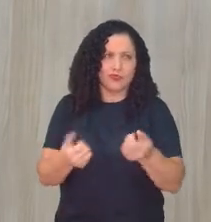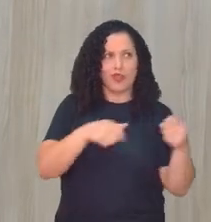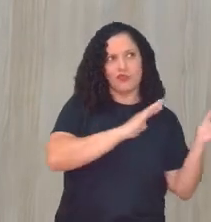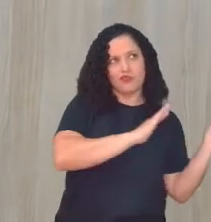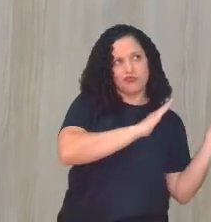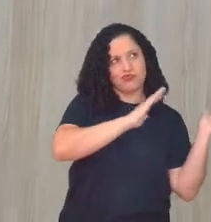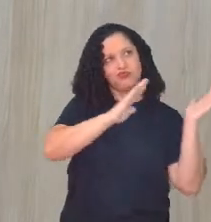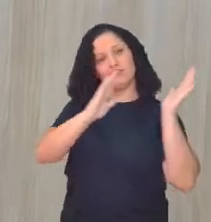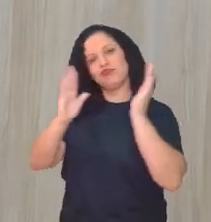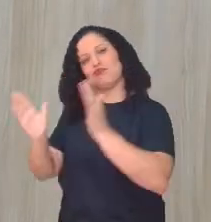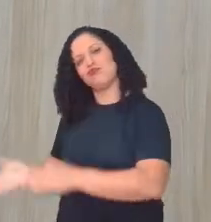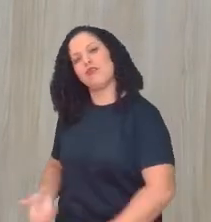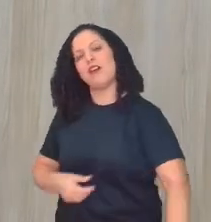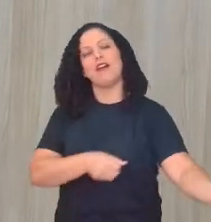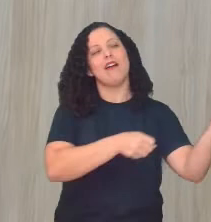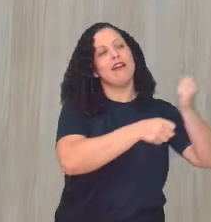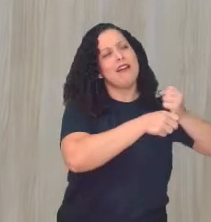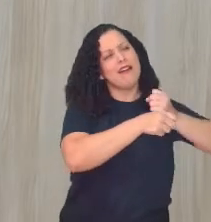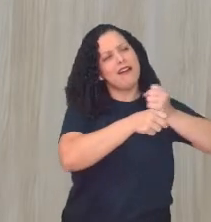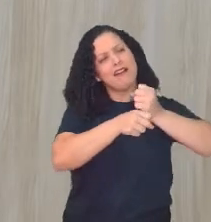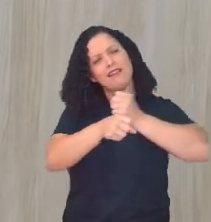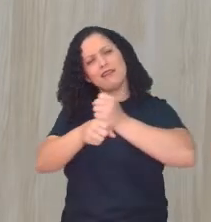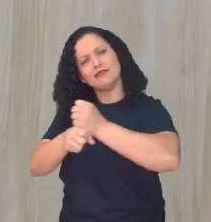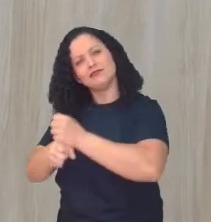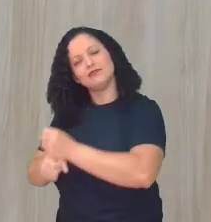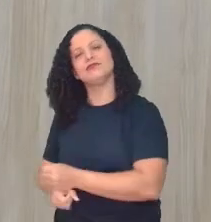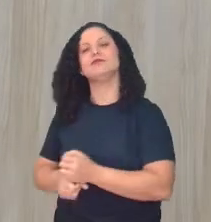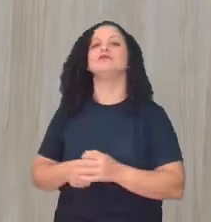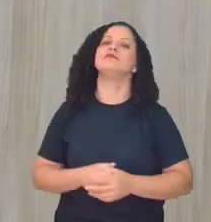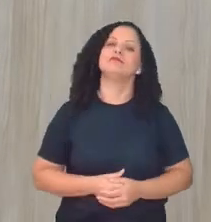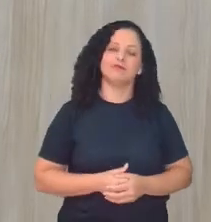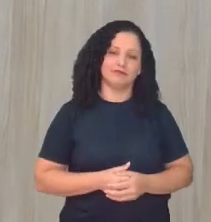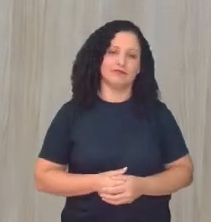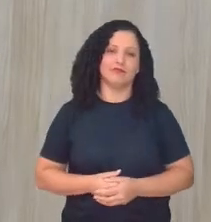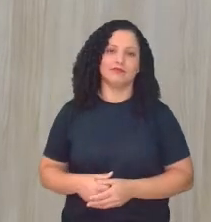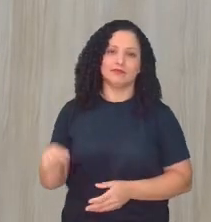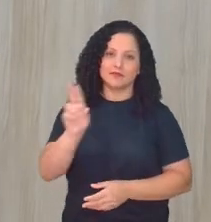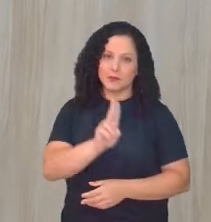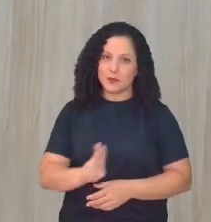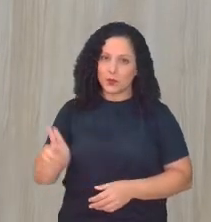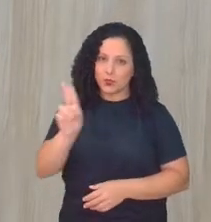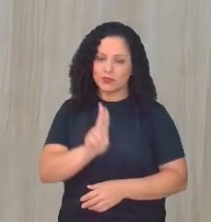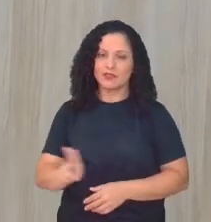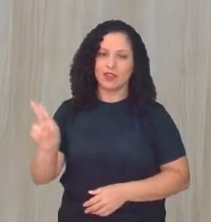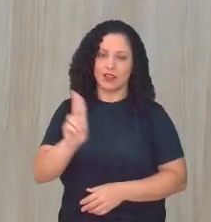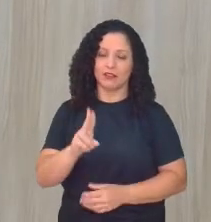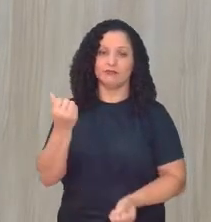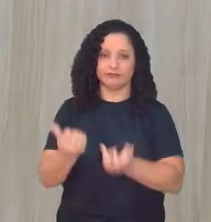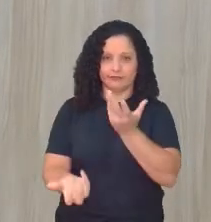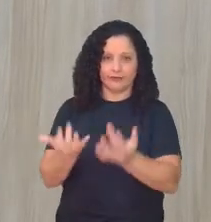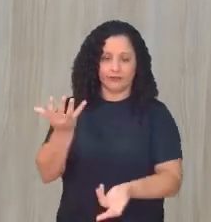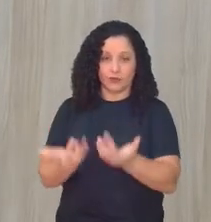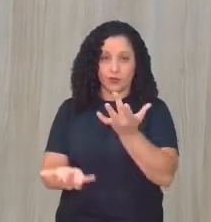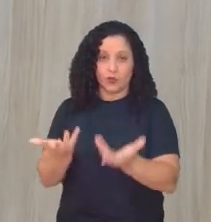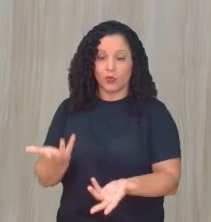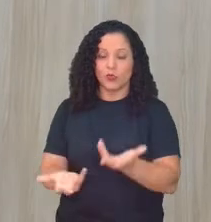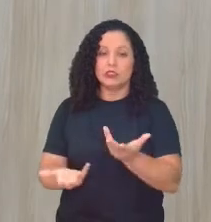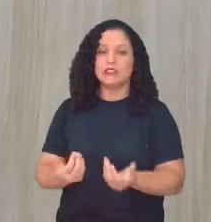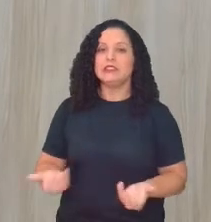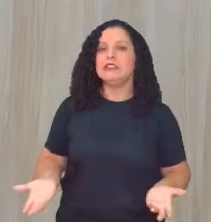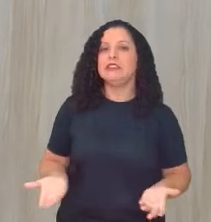milhares de anos, utilizando o fogo aí, o domínio do fogo foi fundamental para a gente